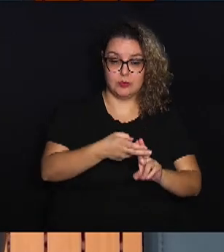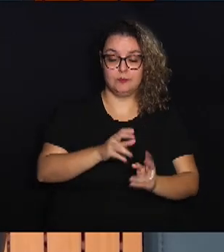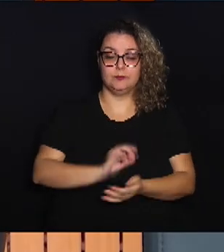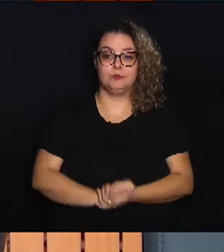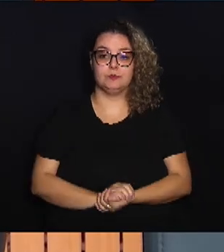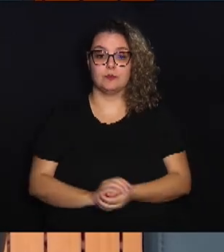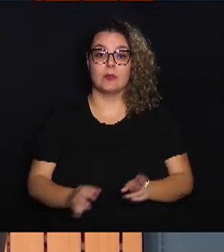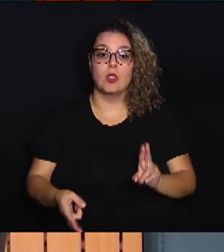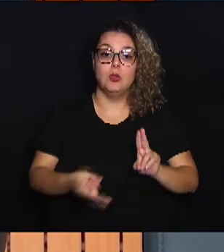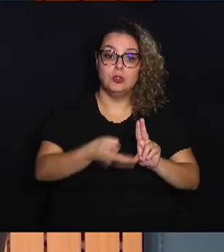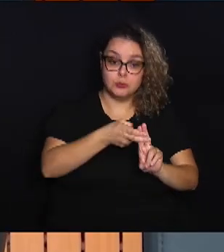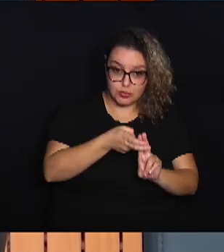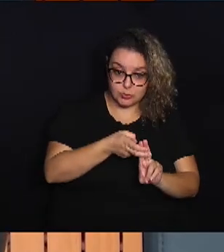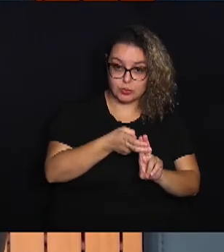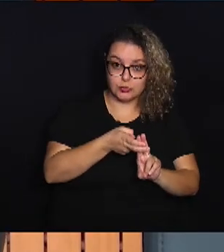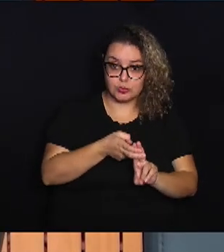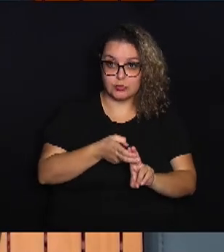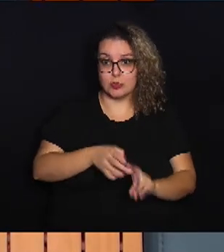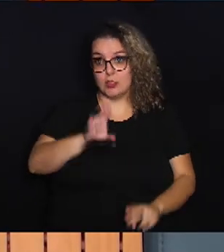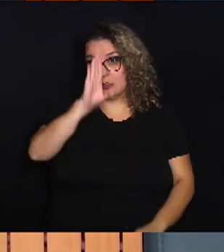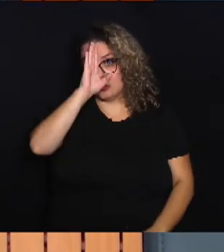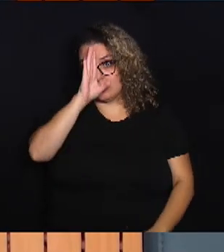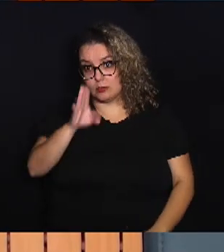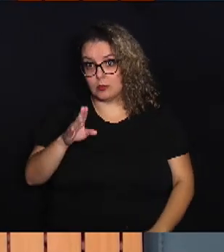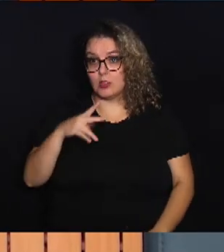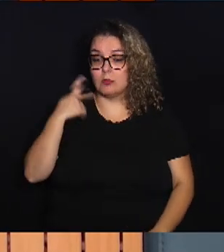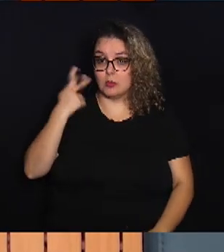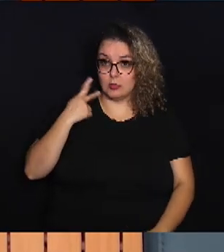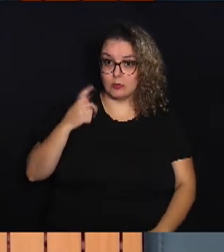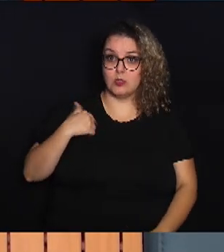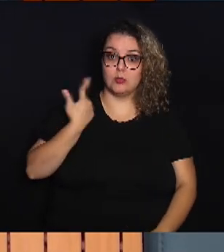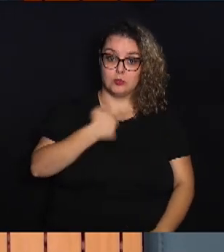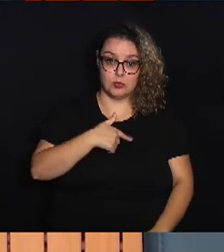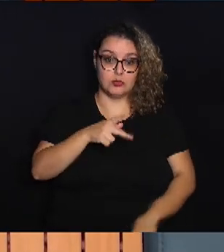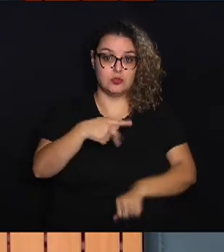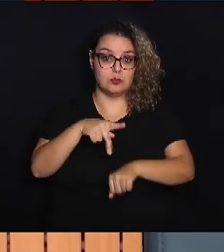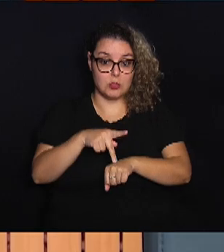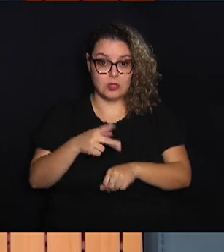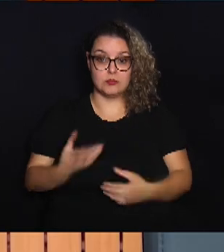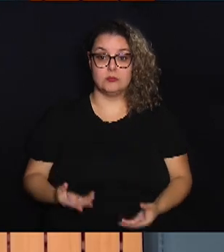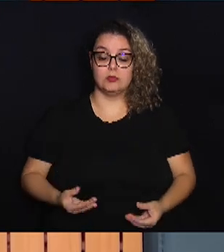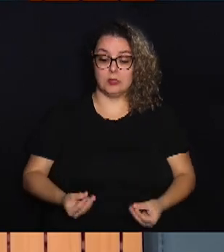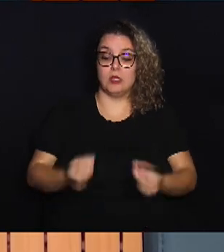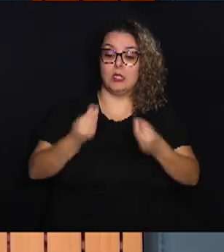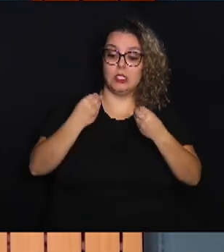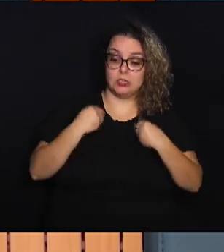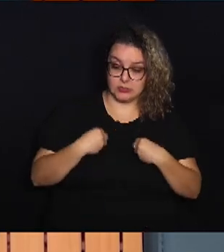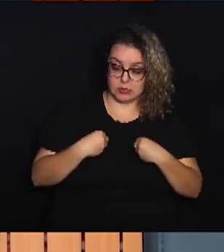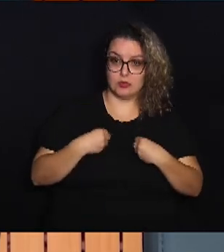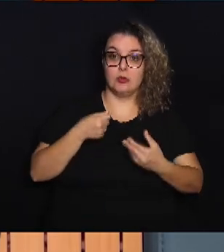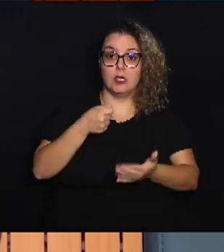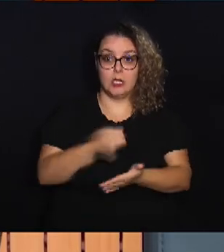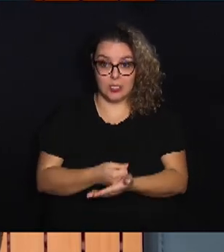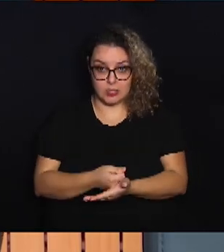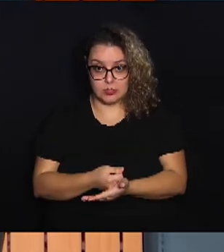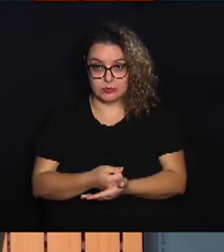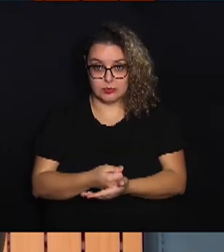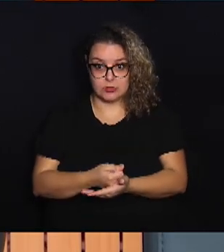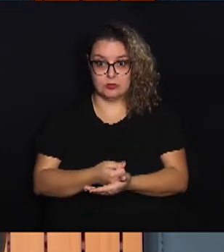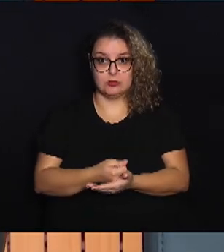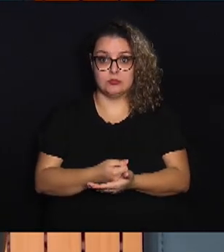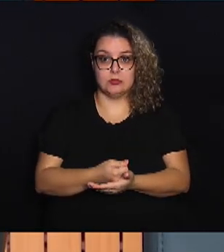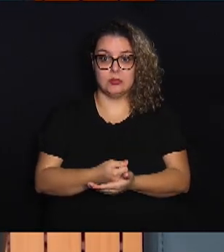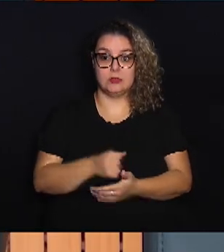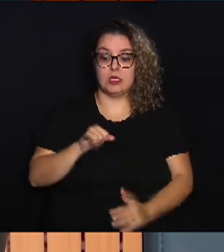ele foi uma das principais políticas no nosso país que trouxe a garantia da questão da